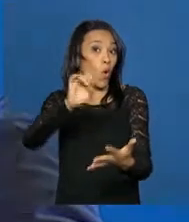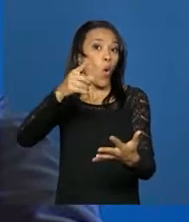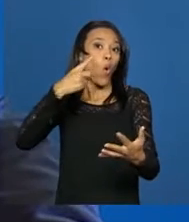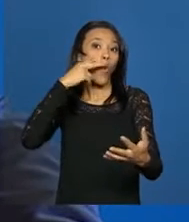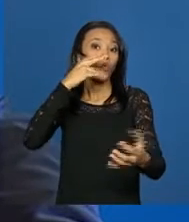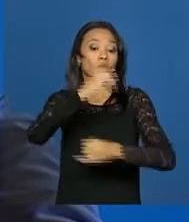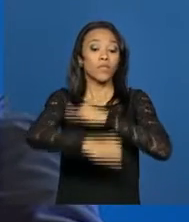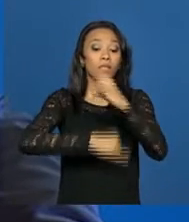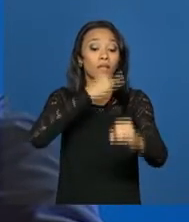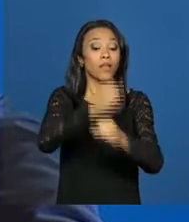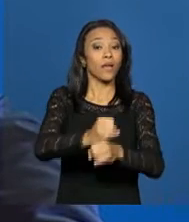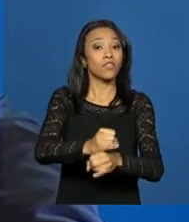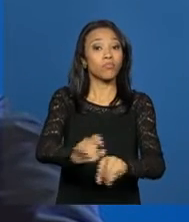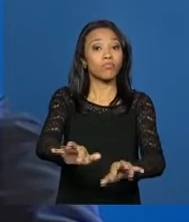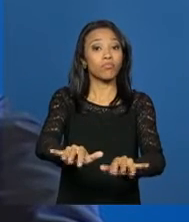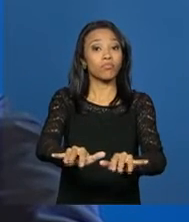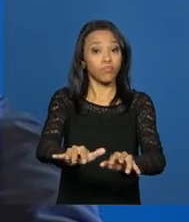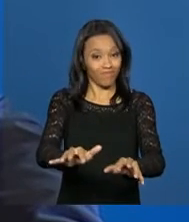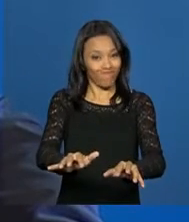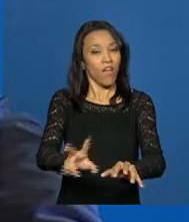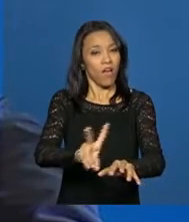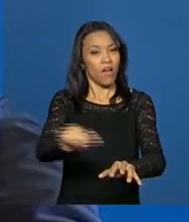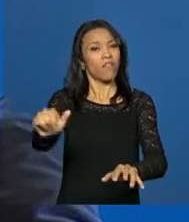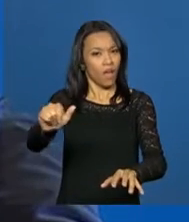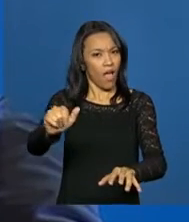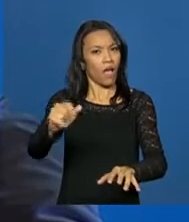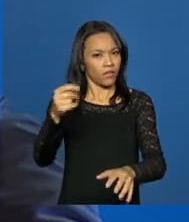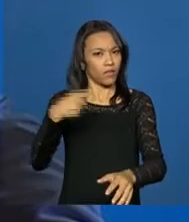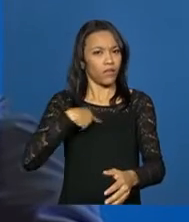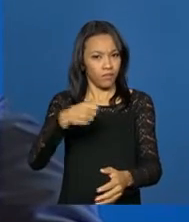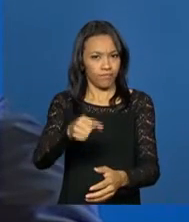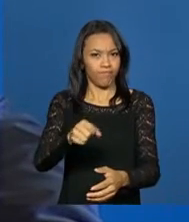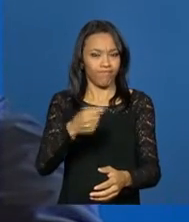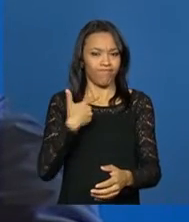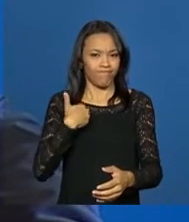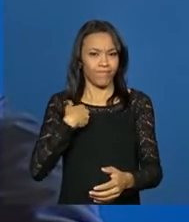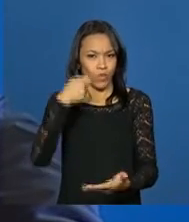virtual, terão a devida resposta desse ministério.